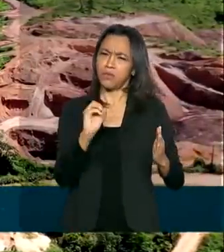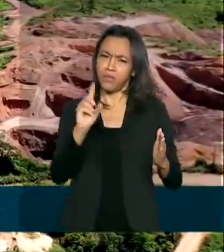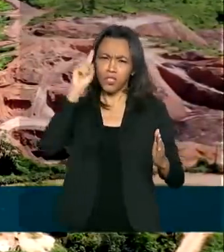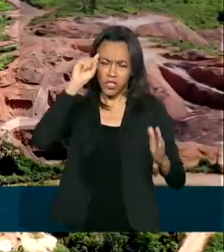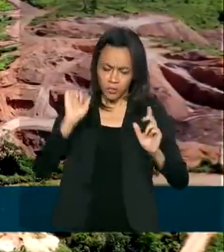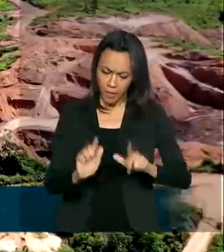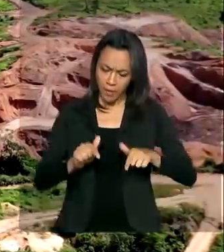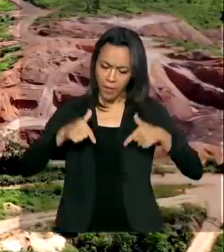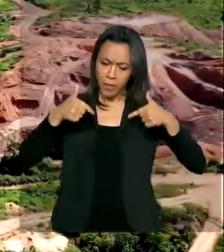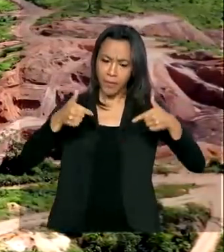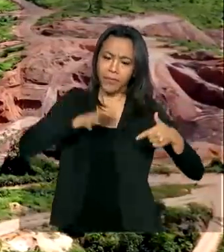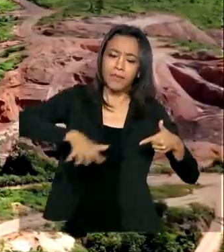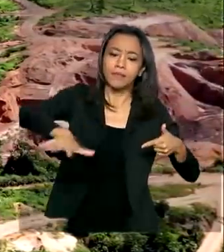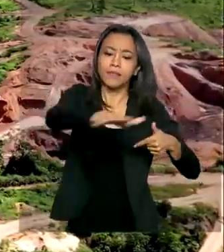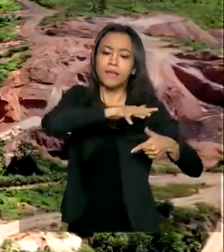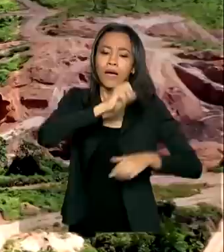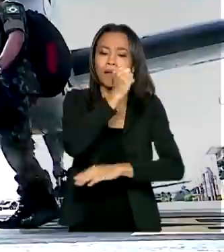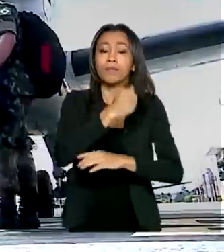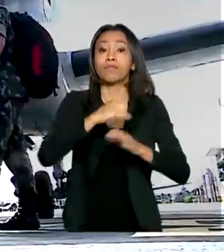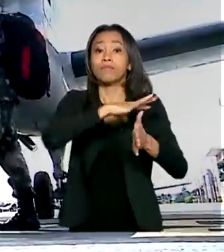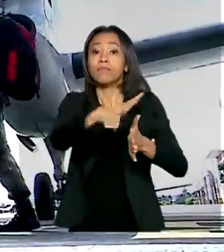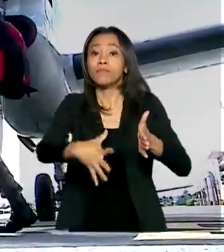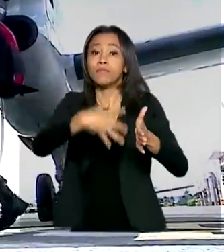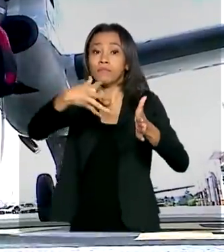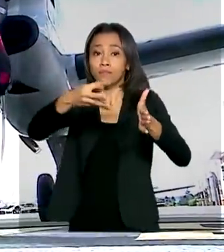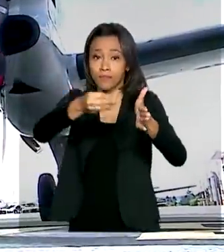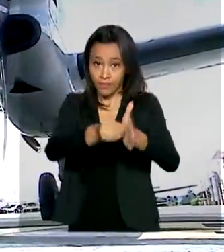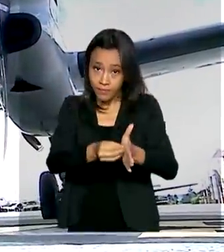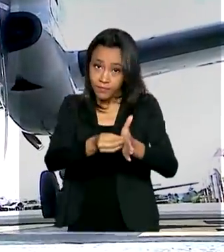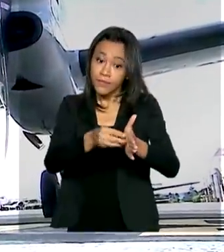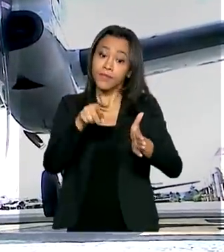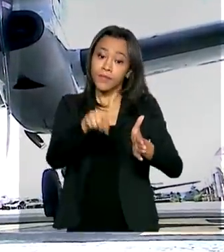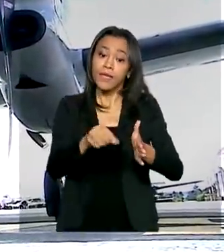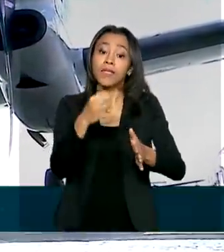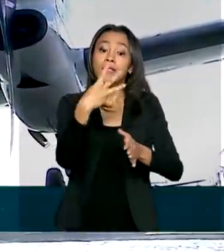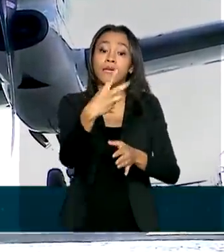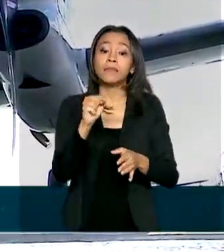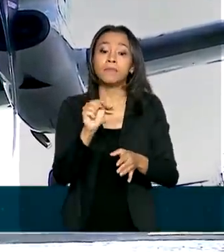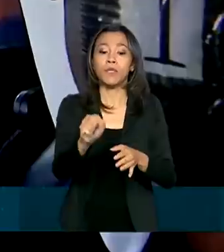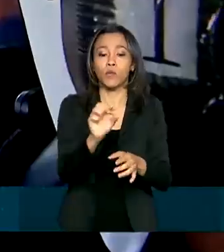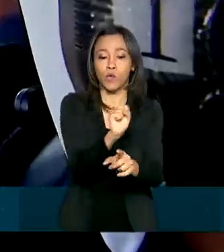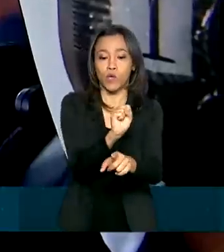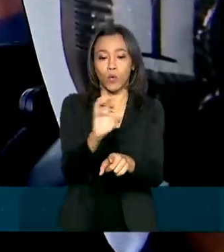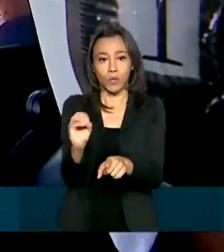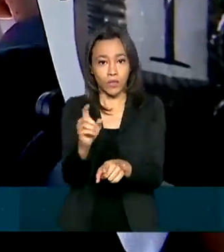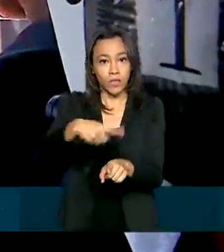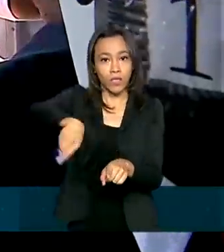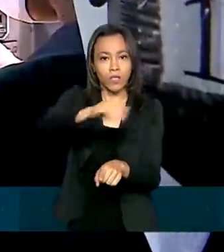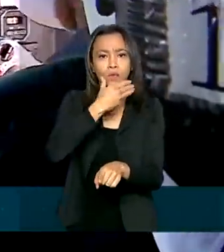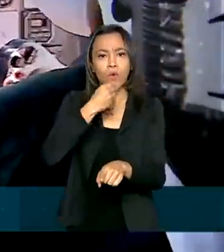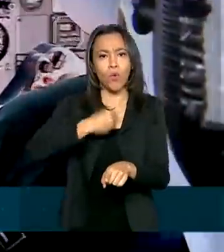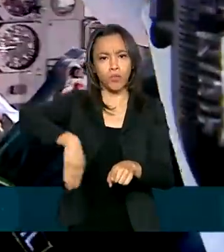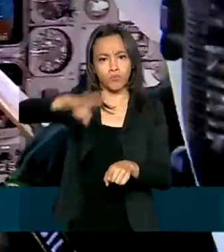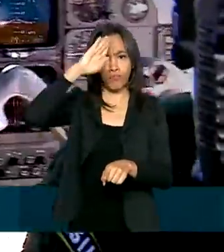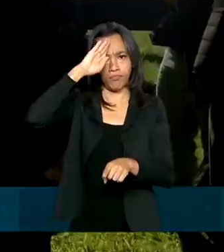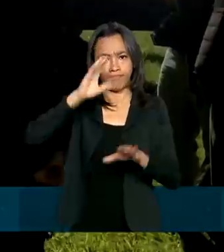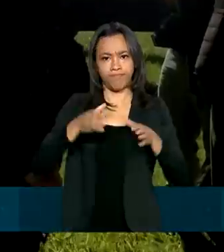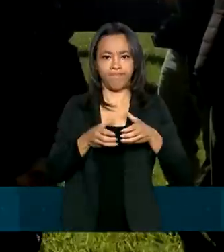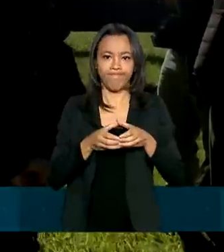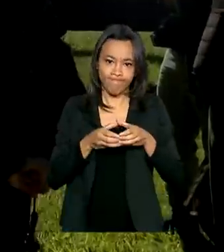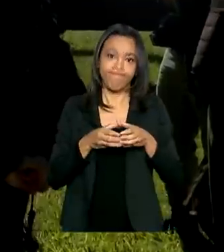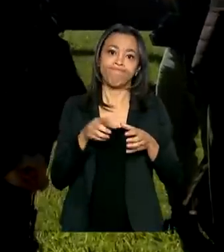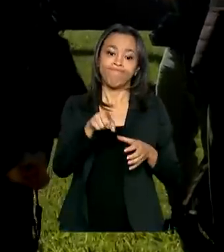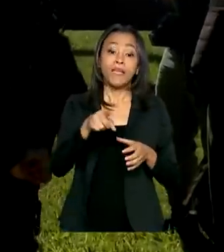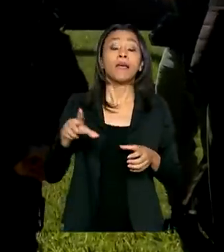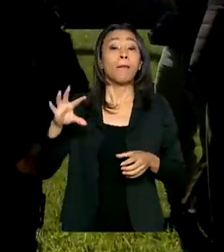na região da Amazônia Legal, com efetivo de 3.800 homens das Forças Armadas, além